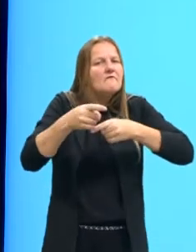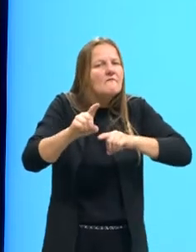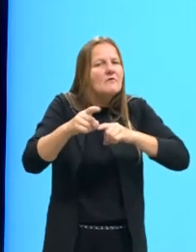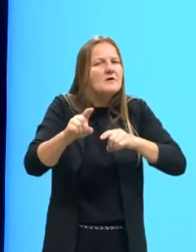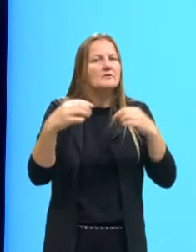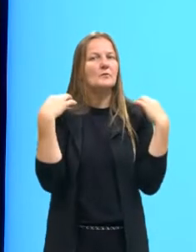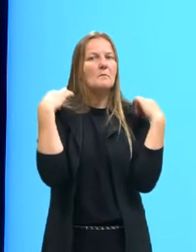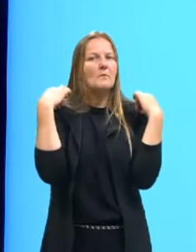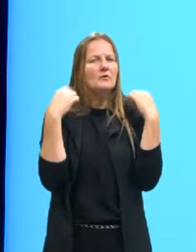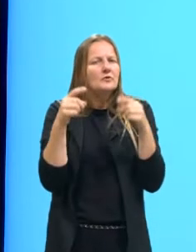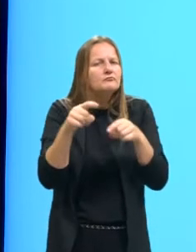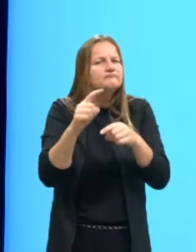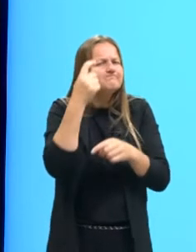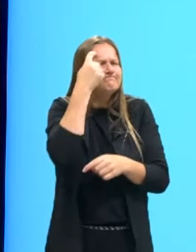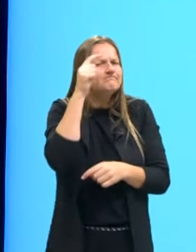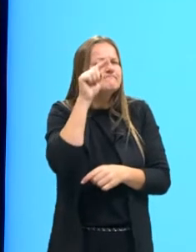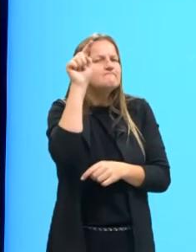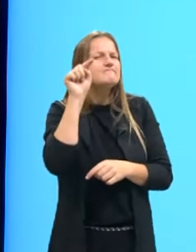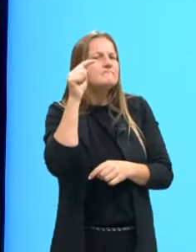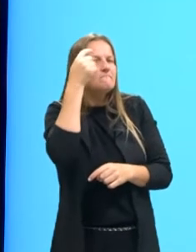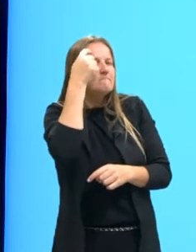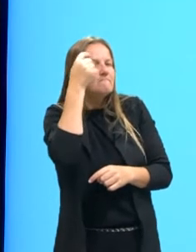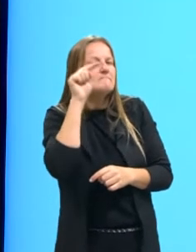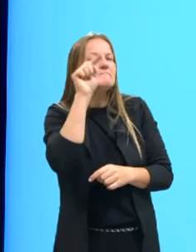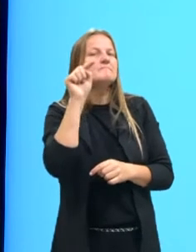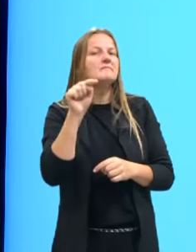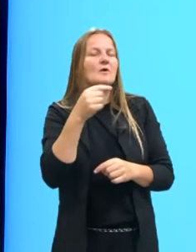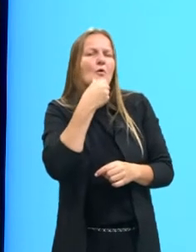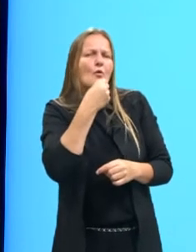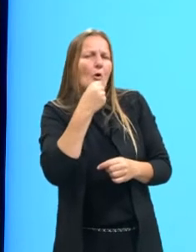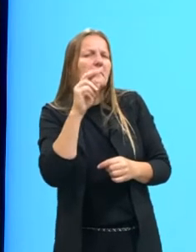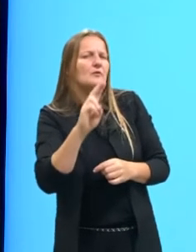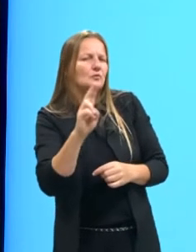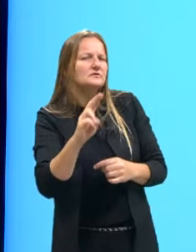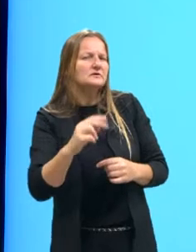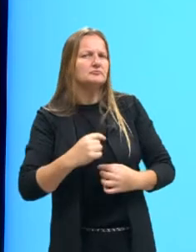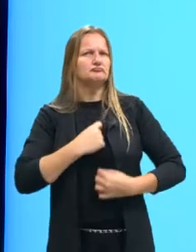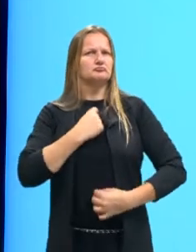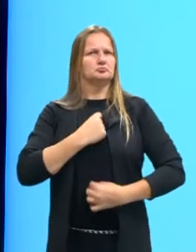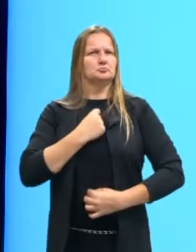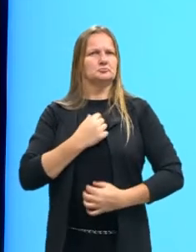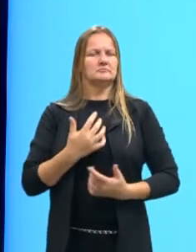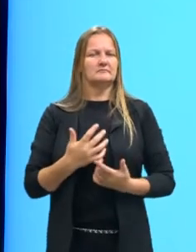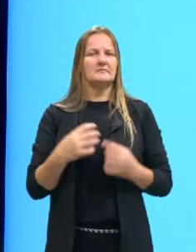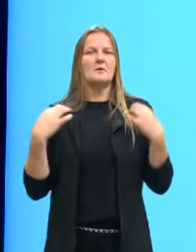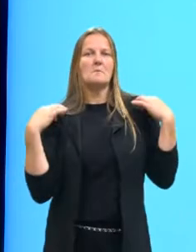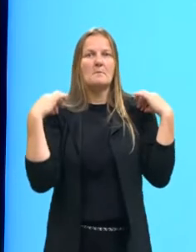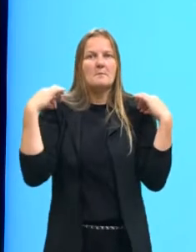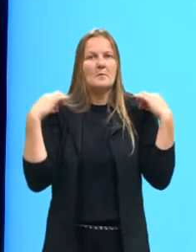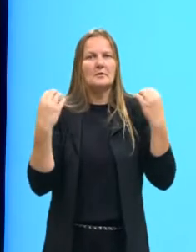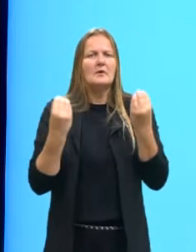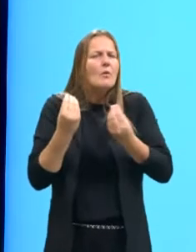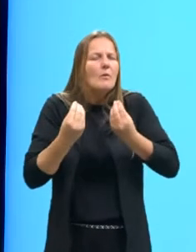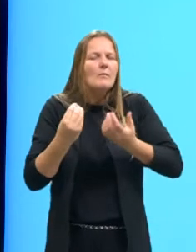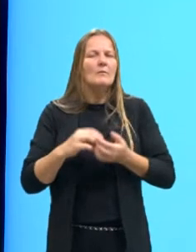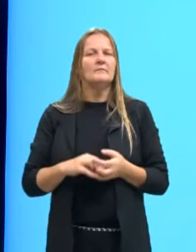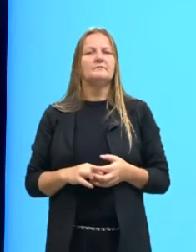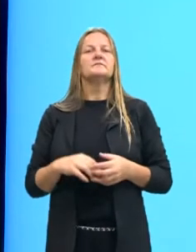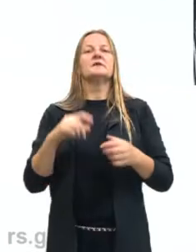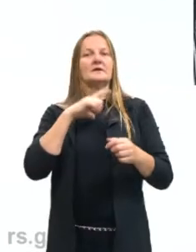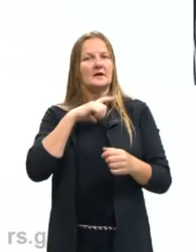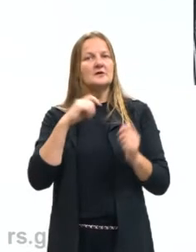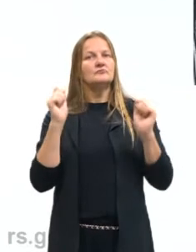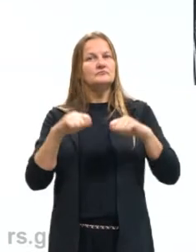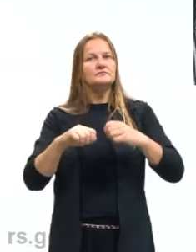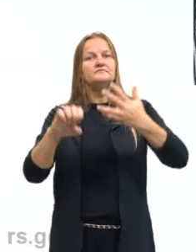um questionamento sobre a vestimenta masculina, o que é um assunto da moda. Então, nós temos